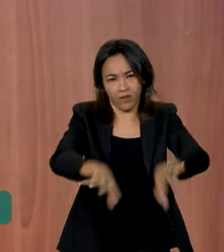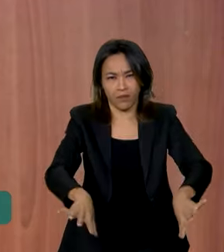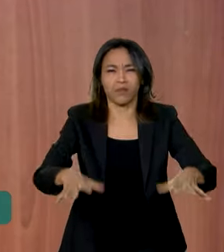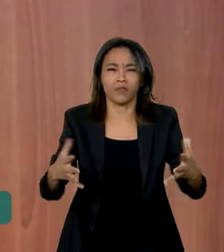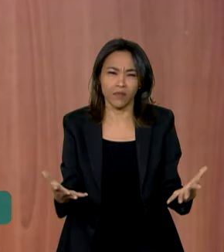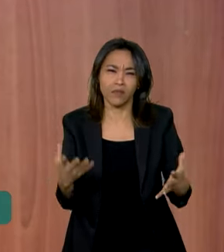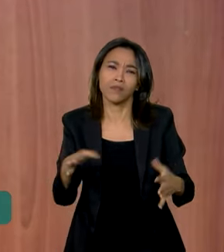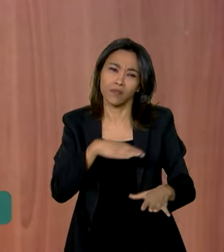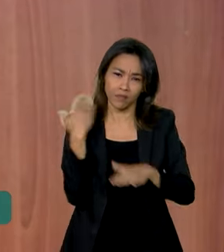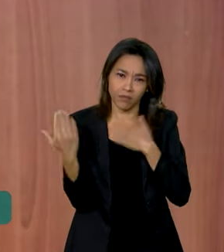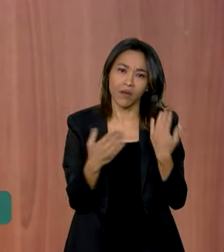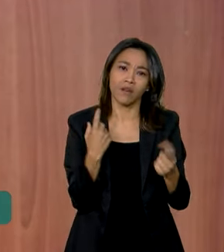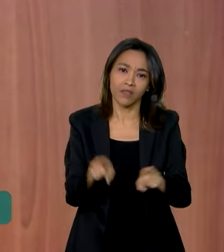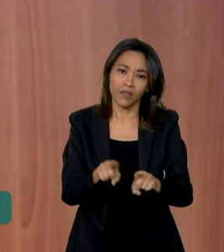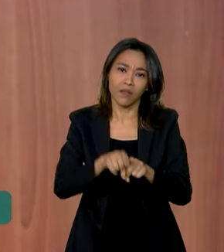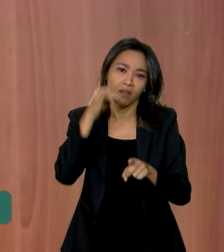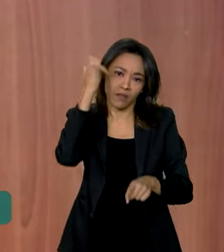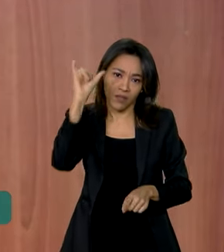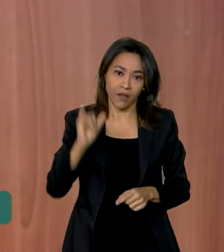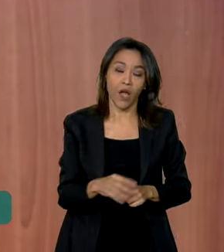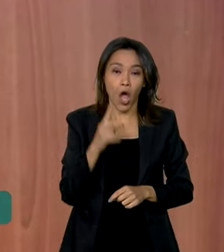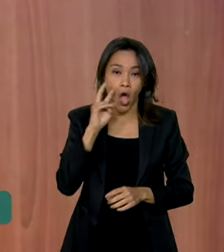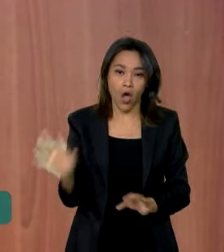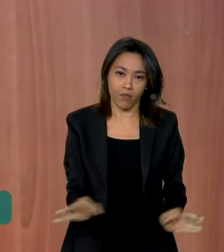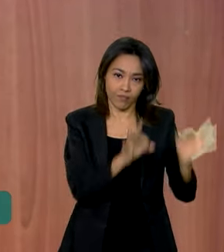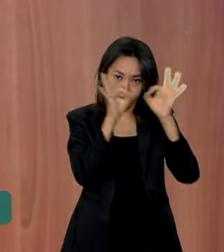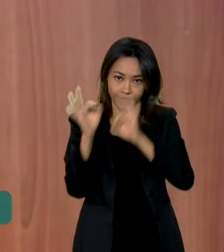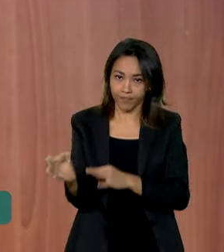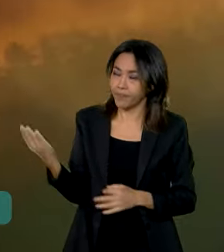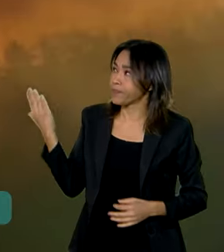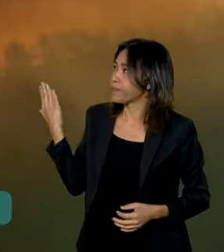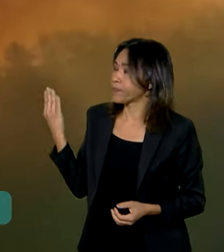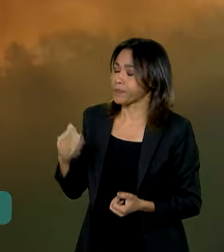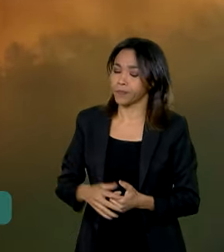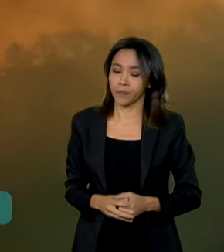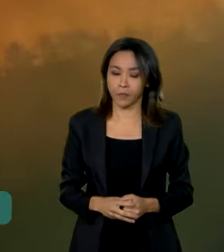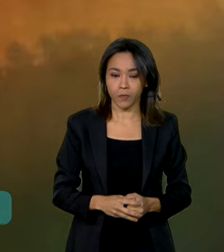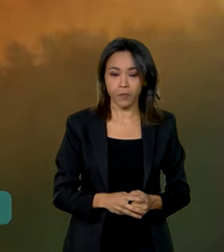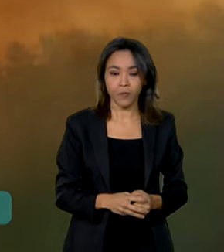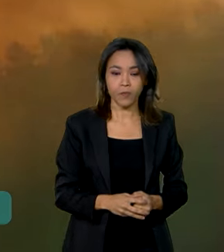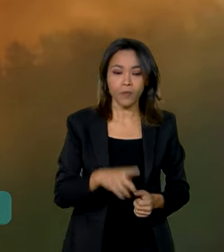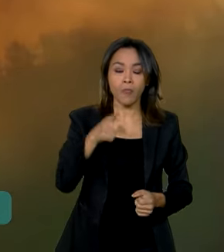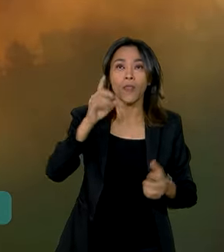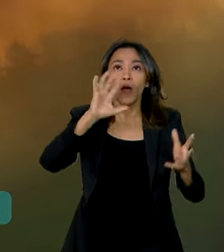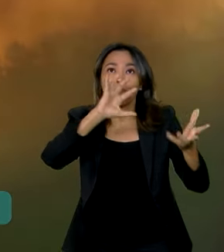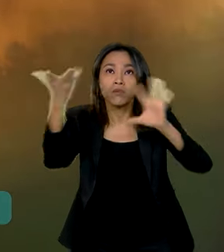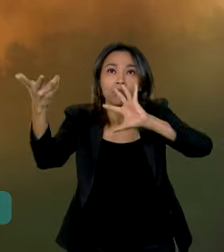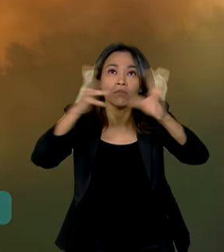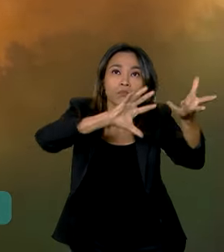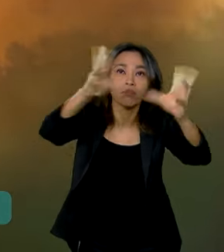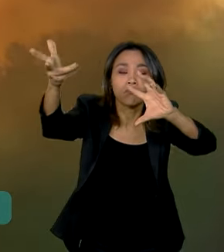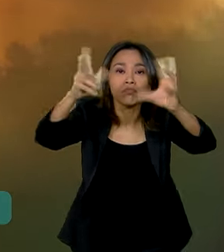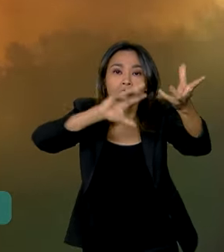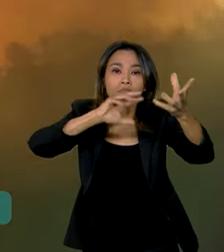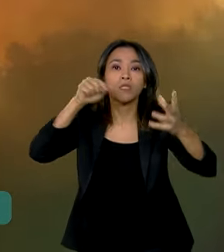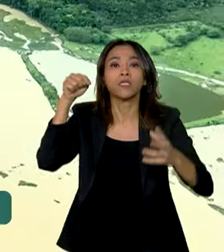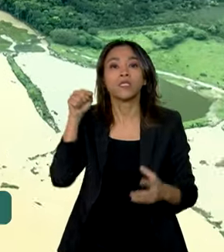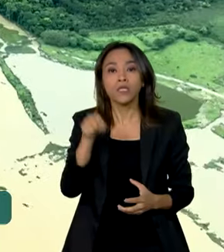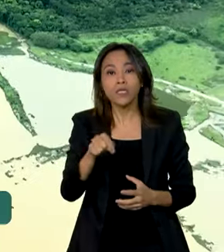mortes. Acompanhe na reportagem de Luciana Colares de Holanda. As mudanças climáticas têm